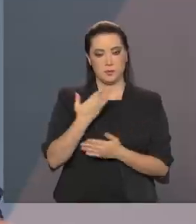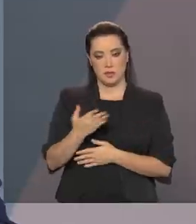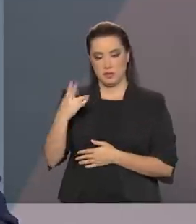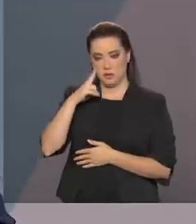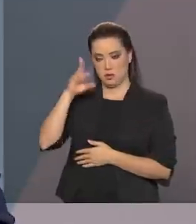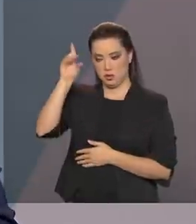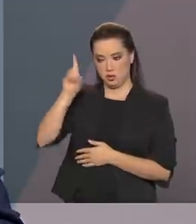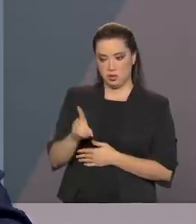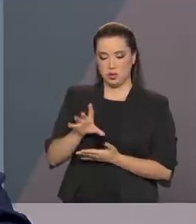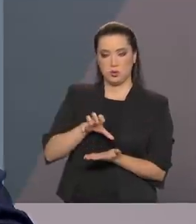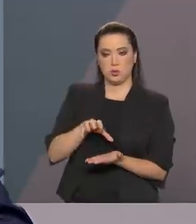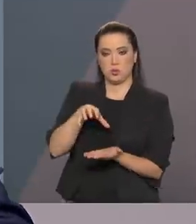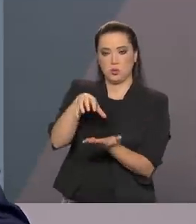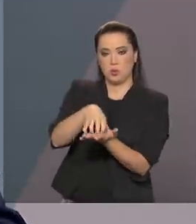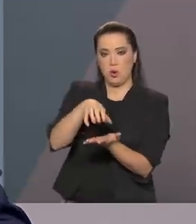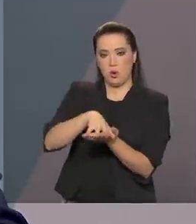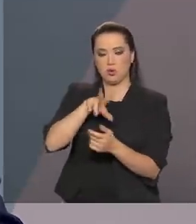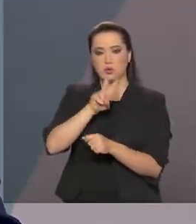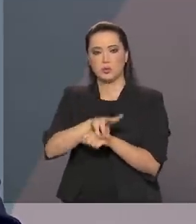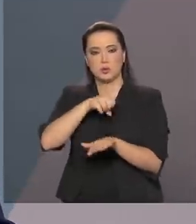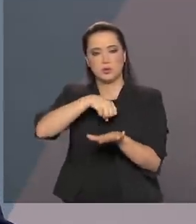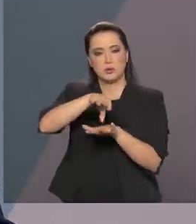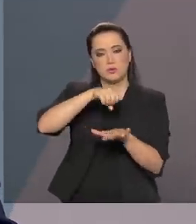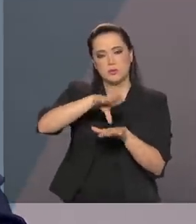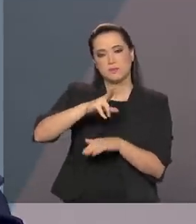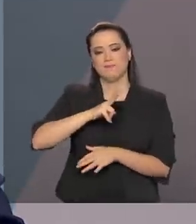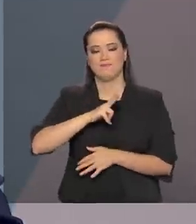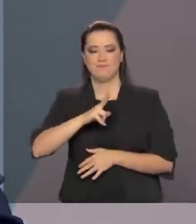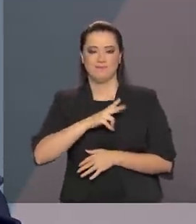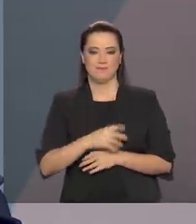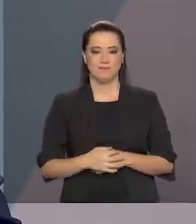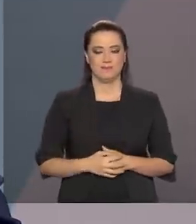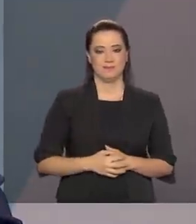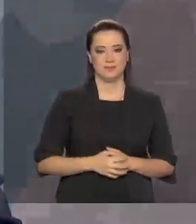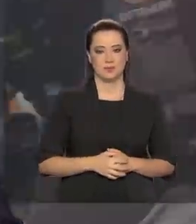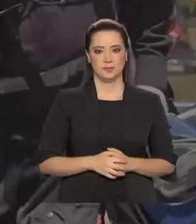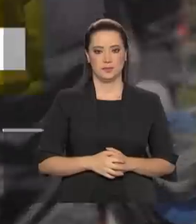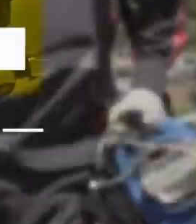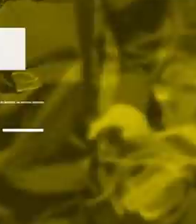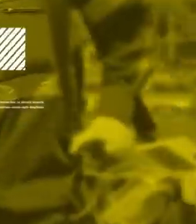Gonçalves, diretor-presidente da Autoridade Nacional de Proteção de Dados.